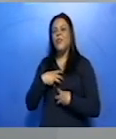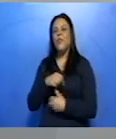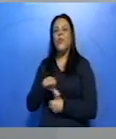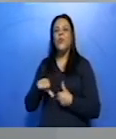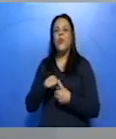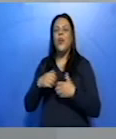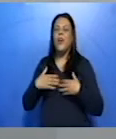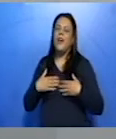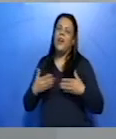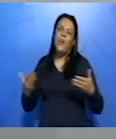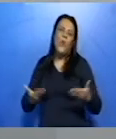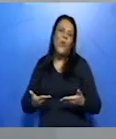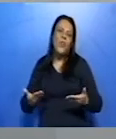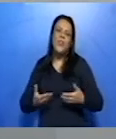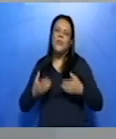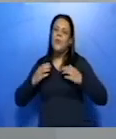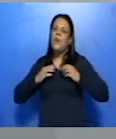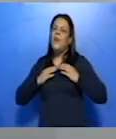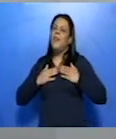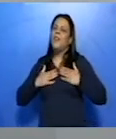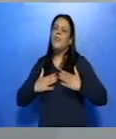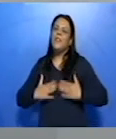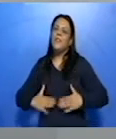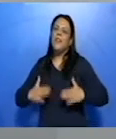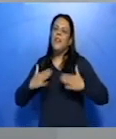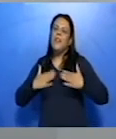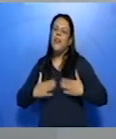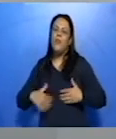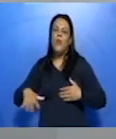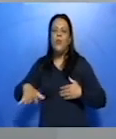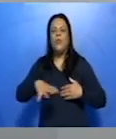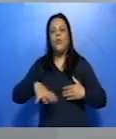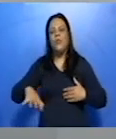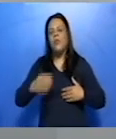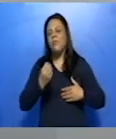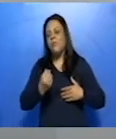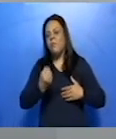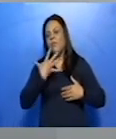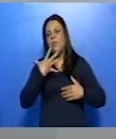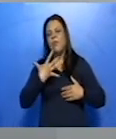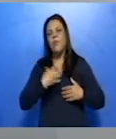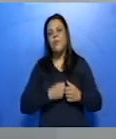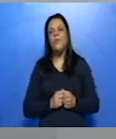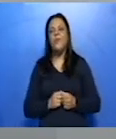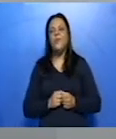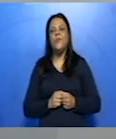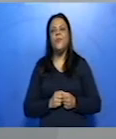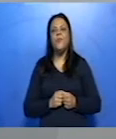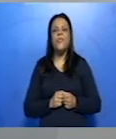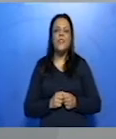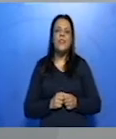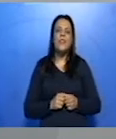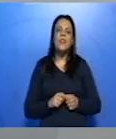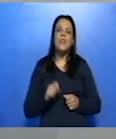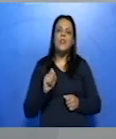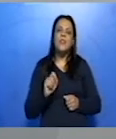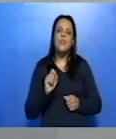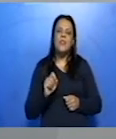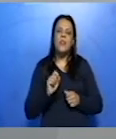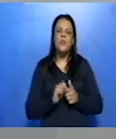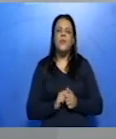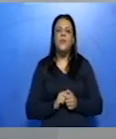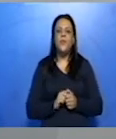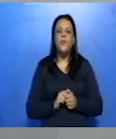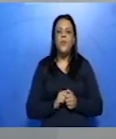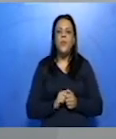tudo muito claro, o ambiente está agradável. Precipitação da narrativa. Então, agora começa